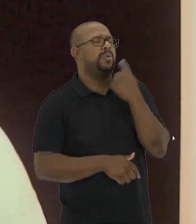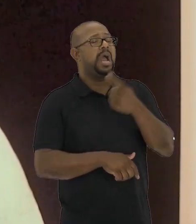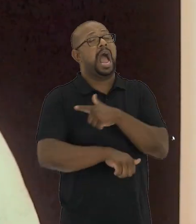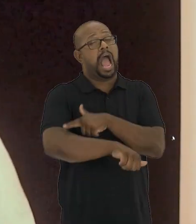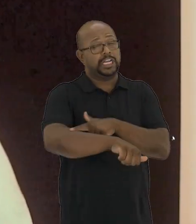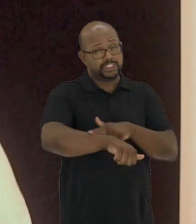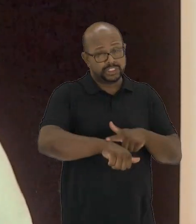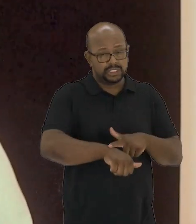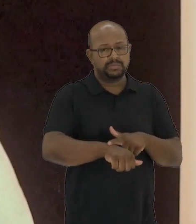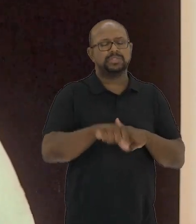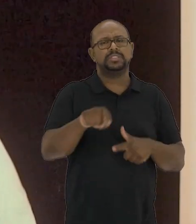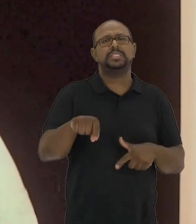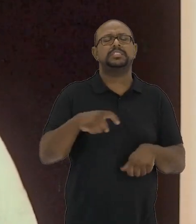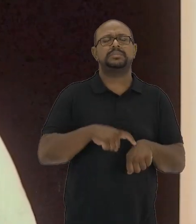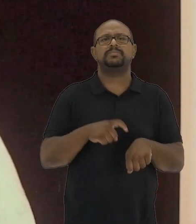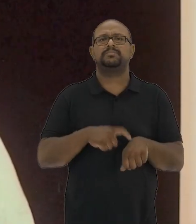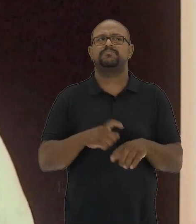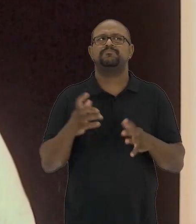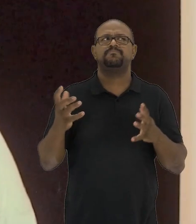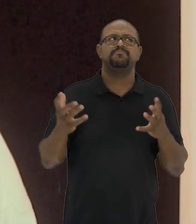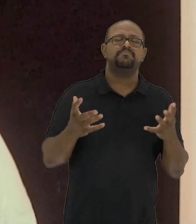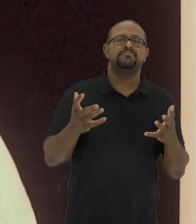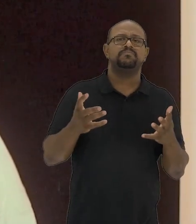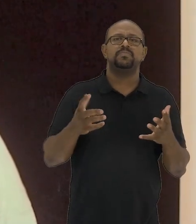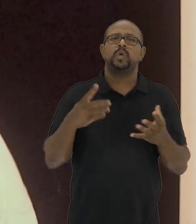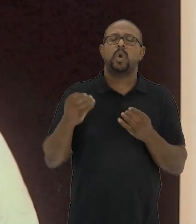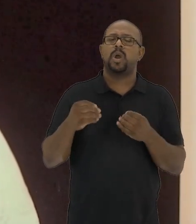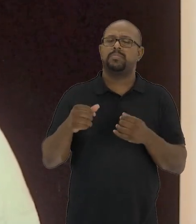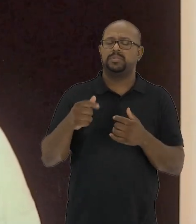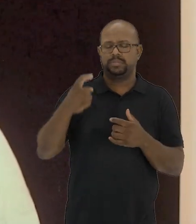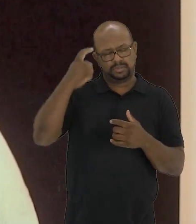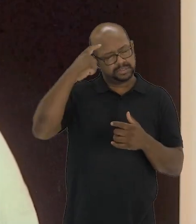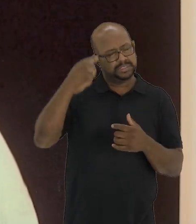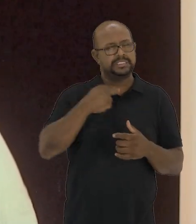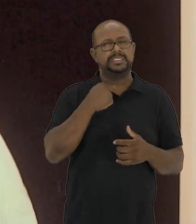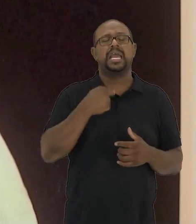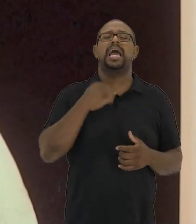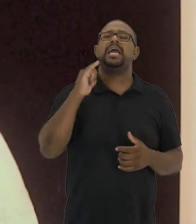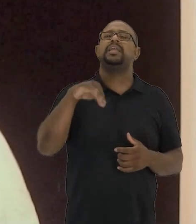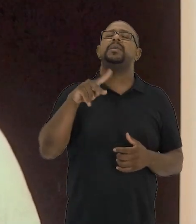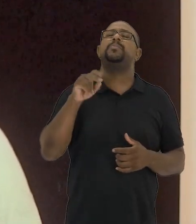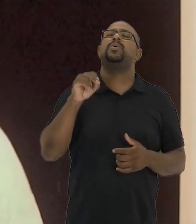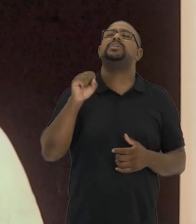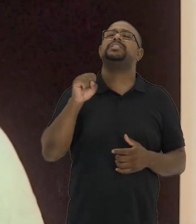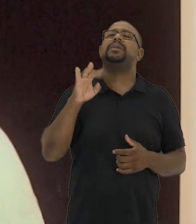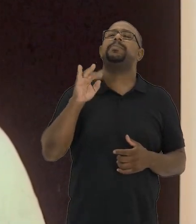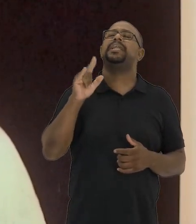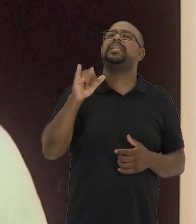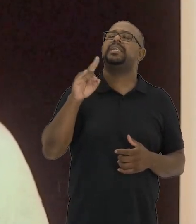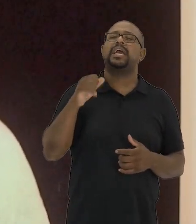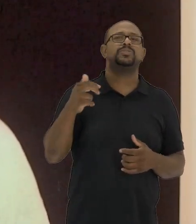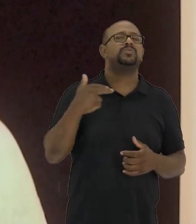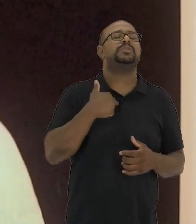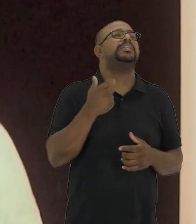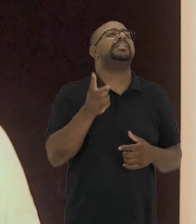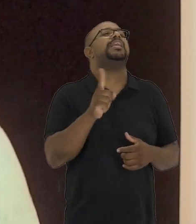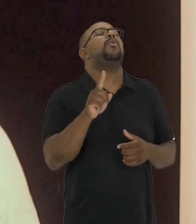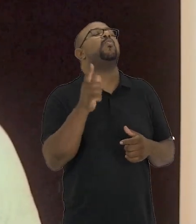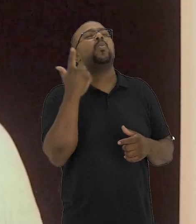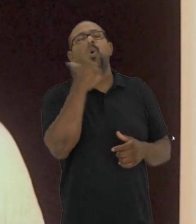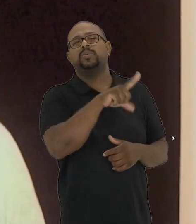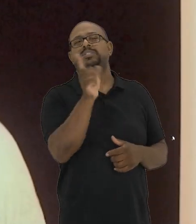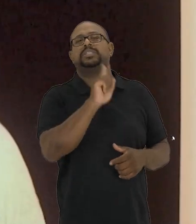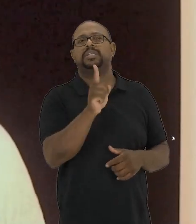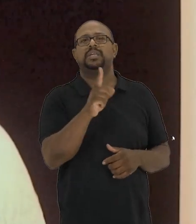agimos nesse lugar, como agimos no lugar da impossibilidade, do não